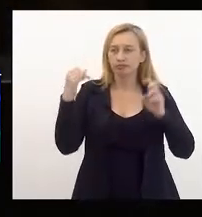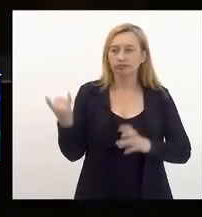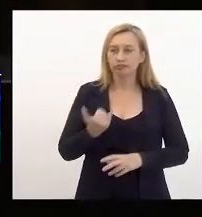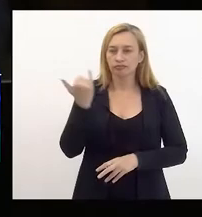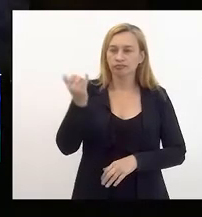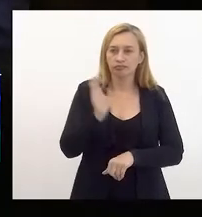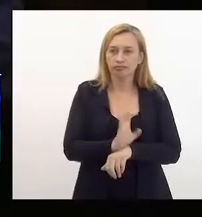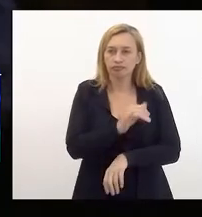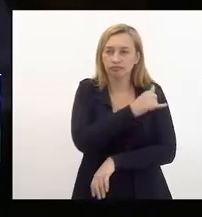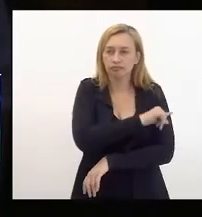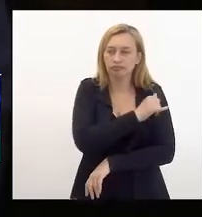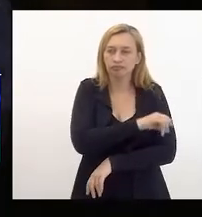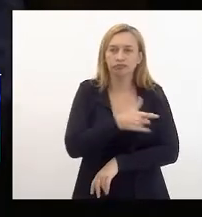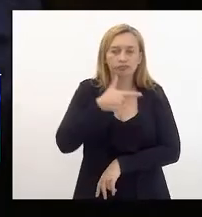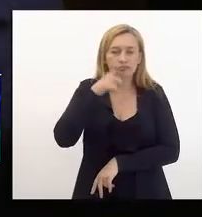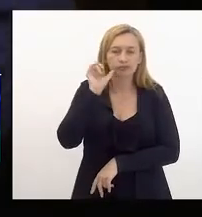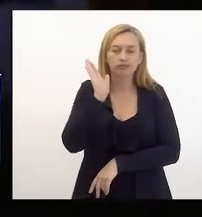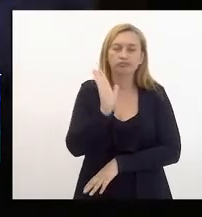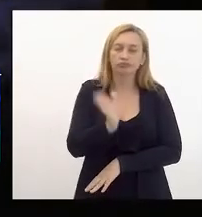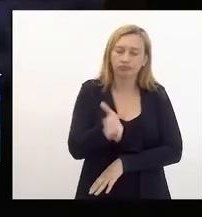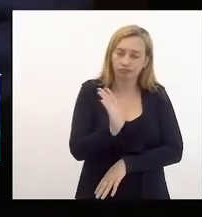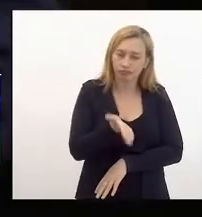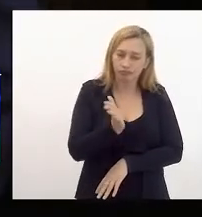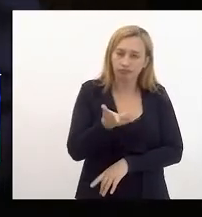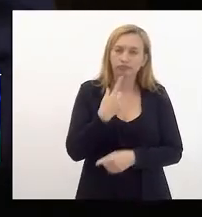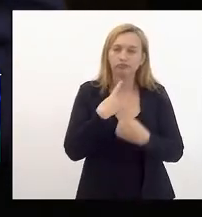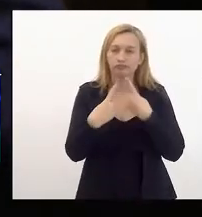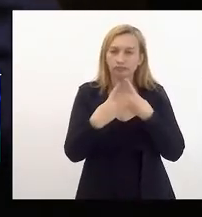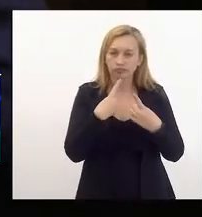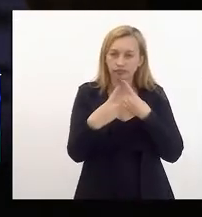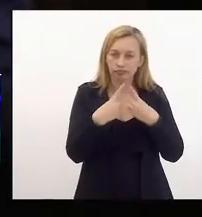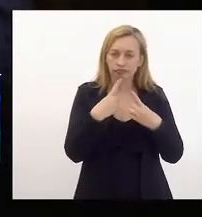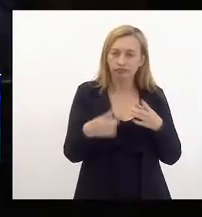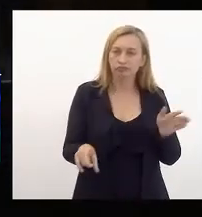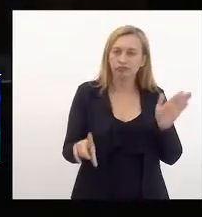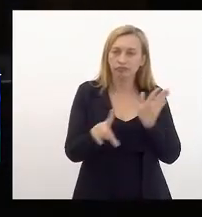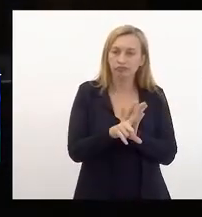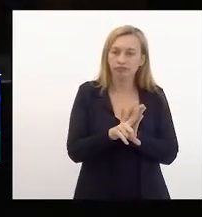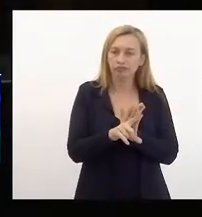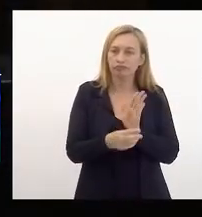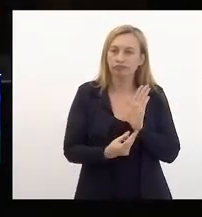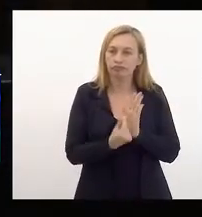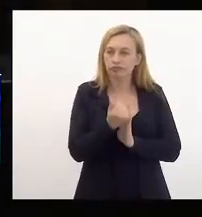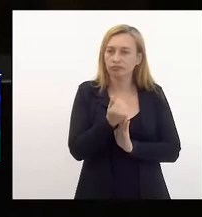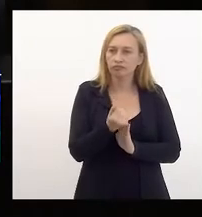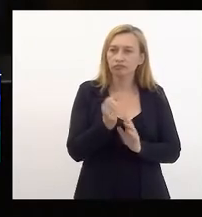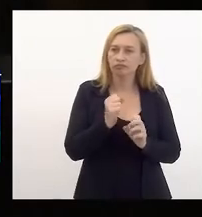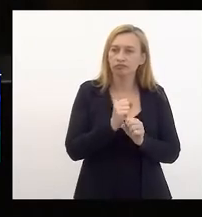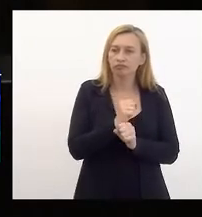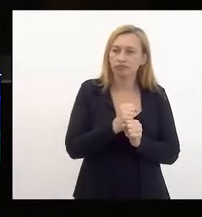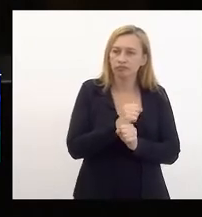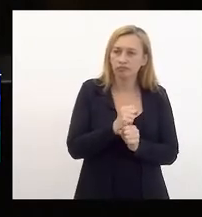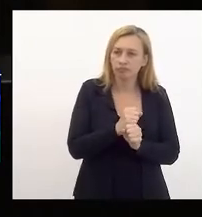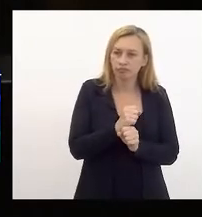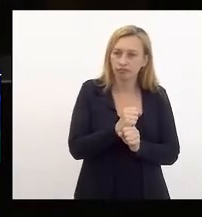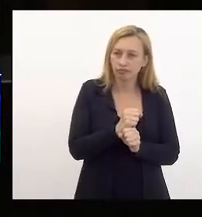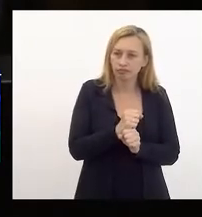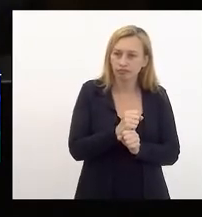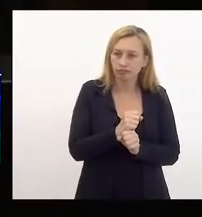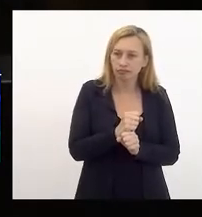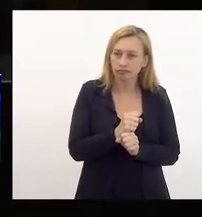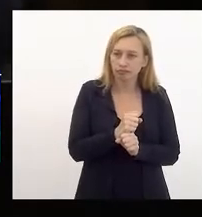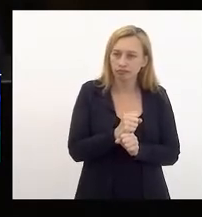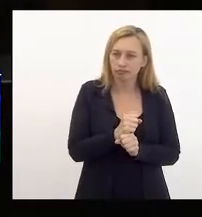Desde ontem, nós já discutindo a lei orçamentária anual, precedida